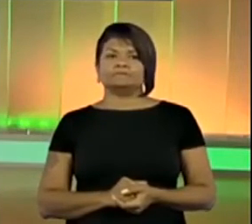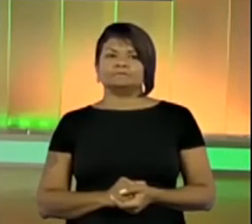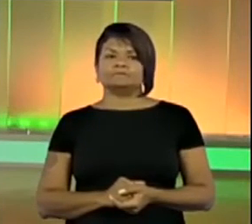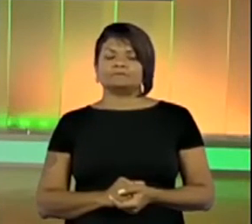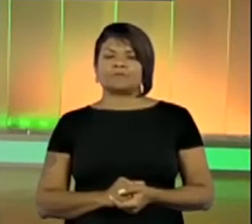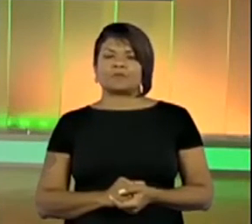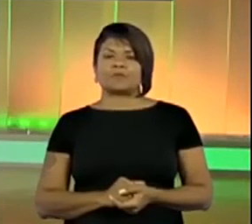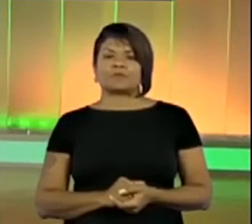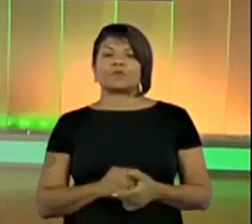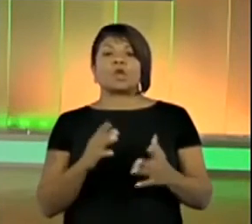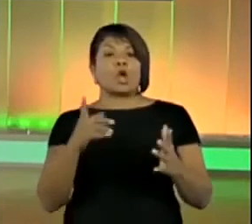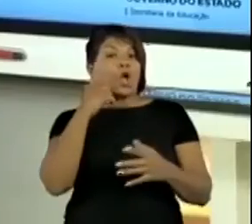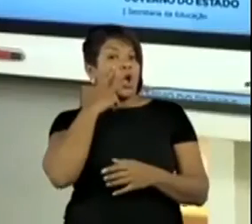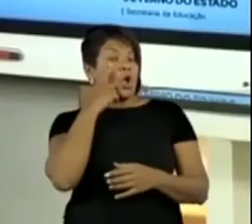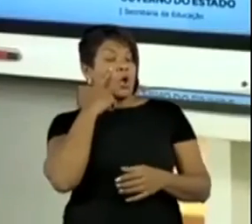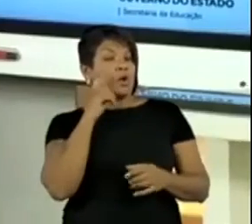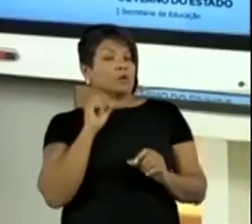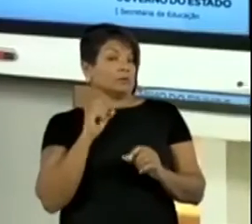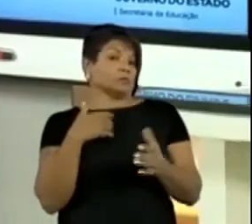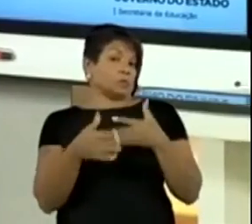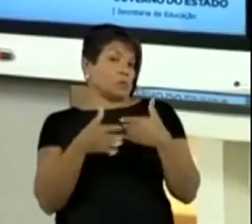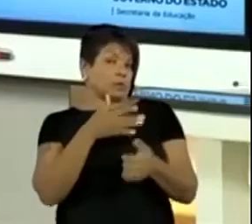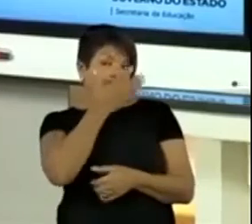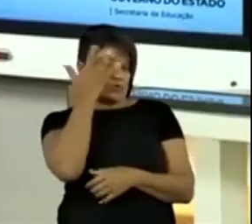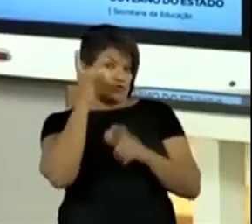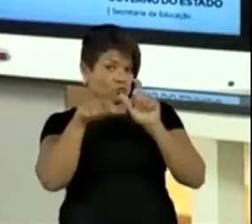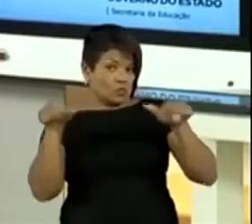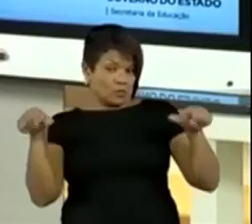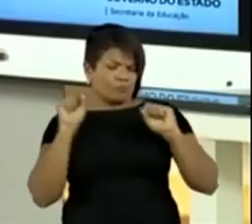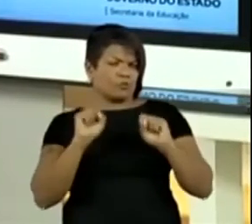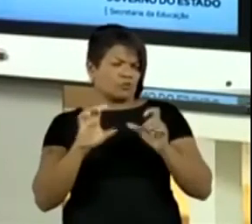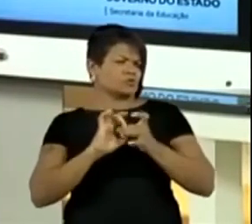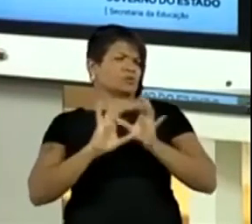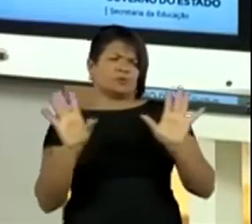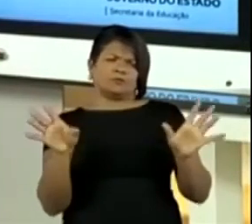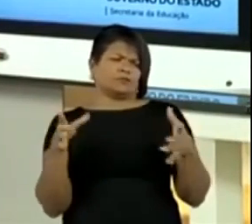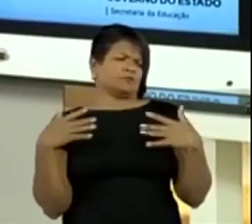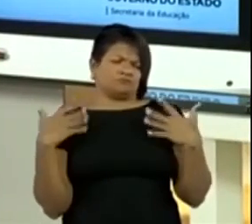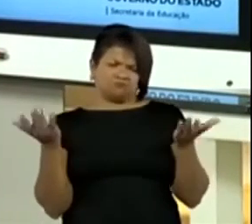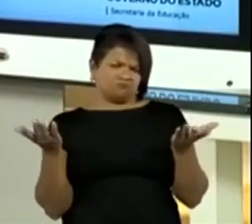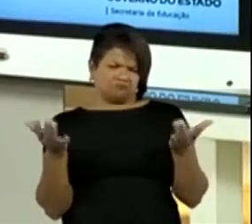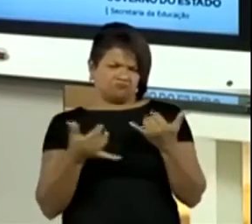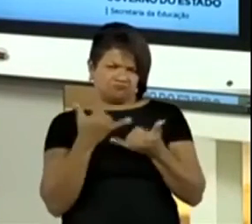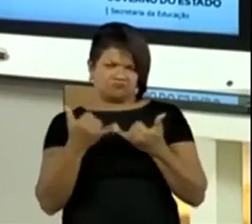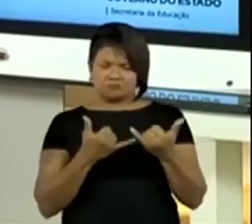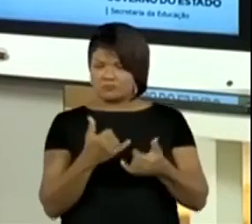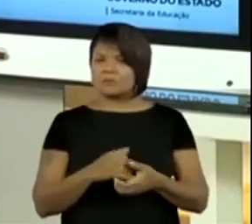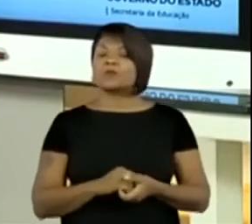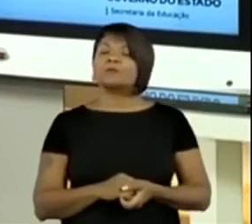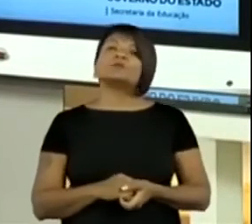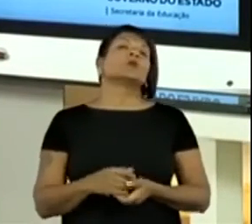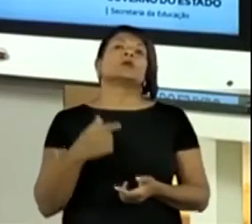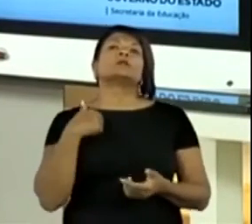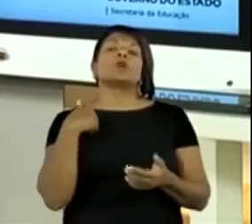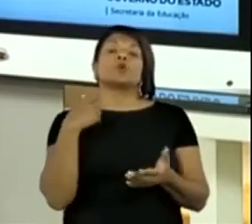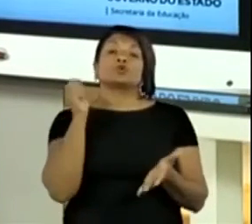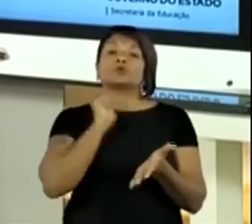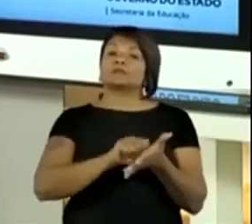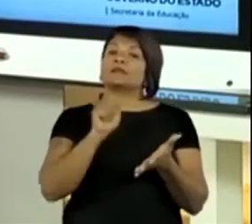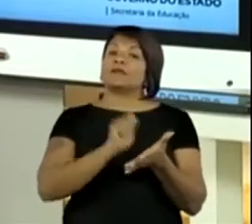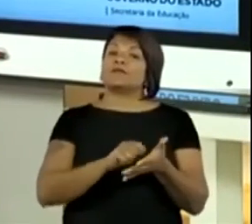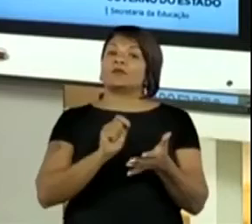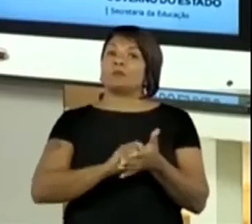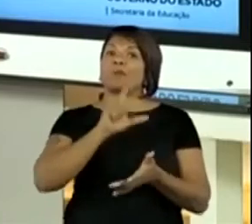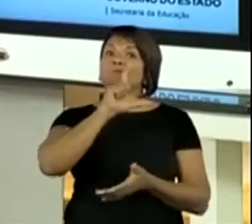Olha, se eu posso ir, qualquer pessoa pode jogar. Então, vamos lá. Vocês viram, gente, que eu estou escrevendo com caixa alta, ó?